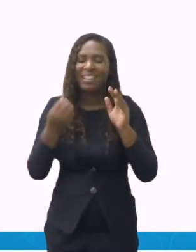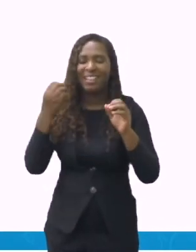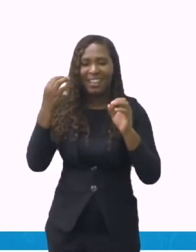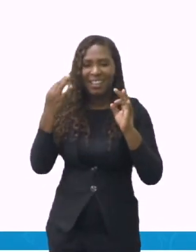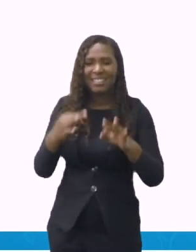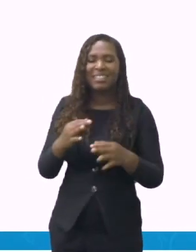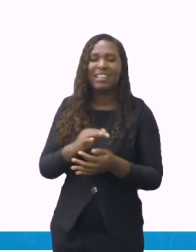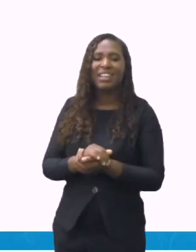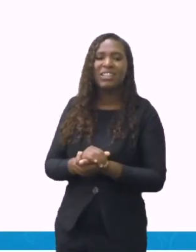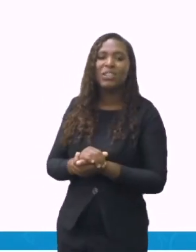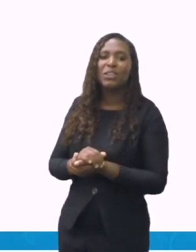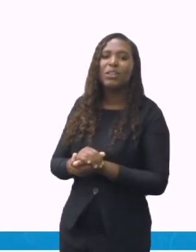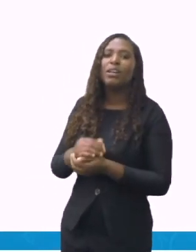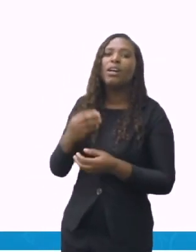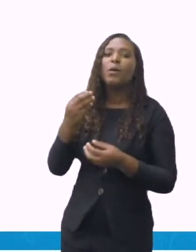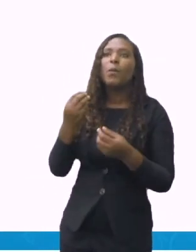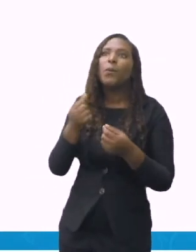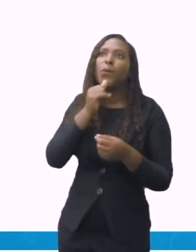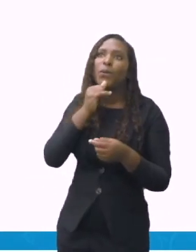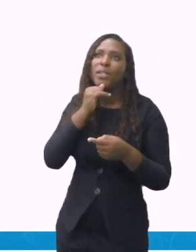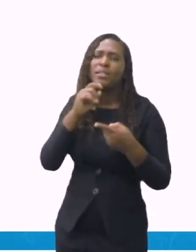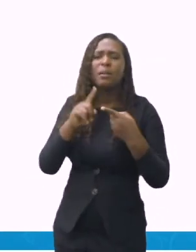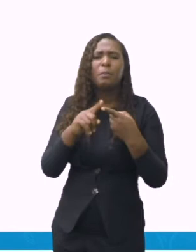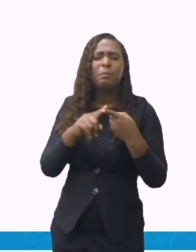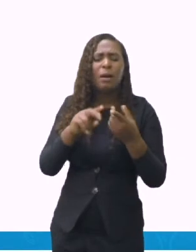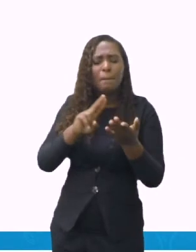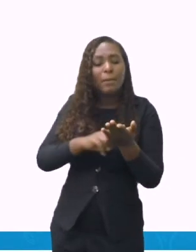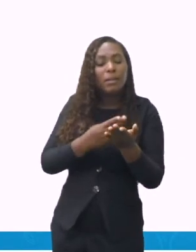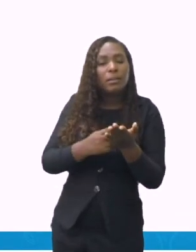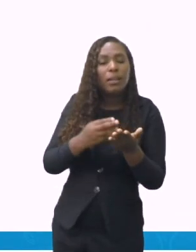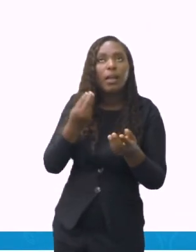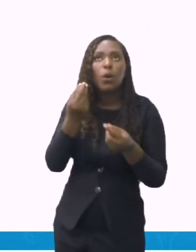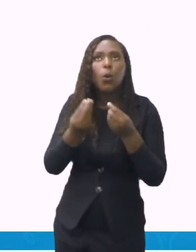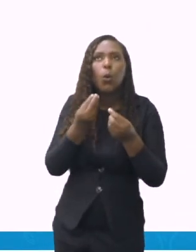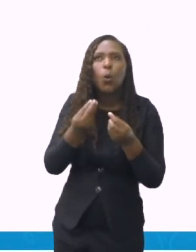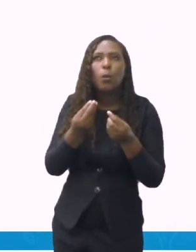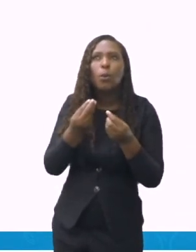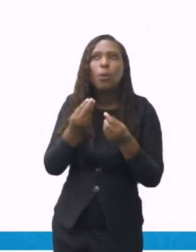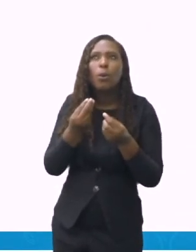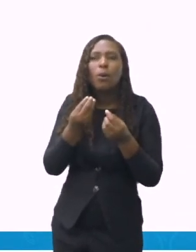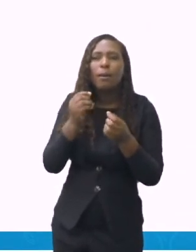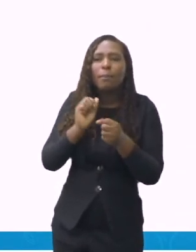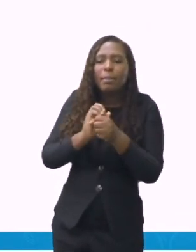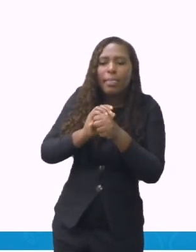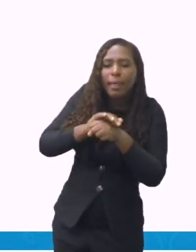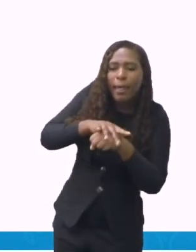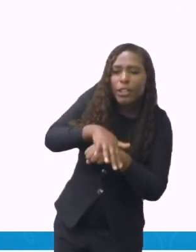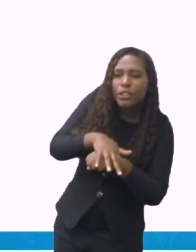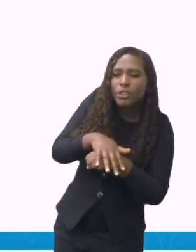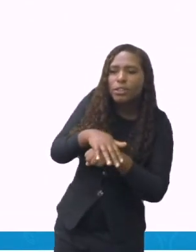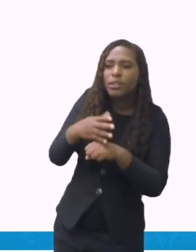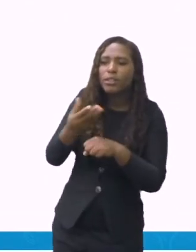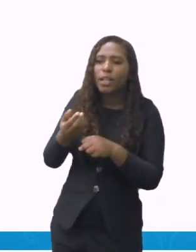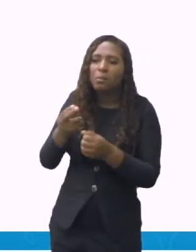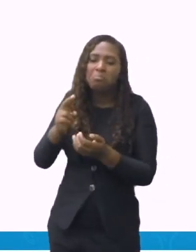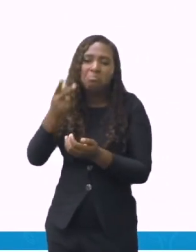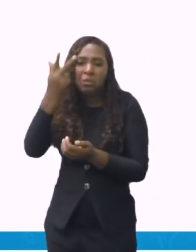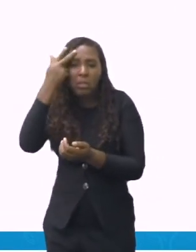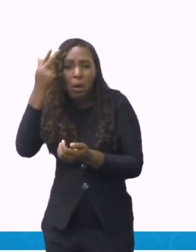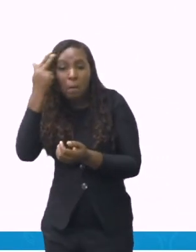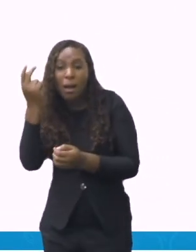manteiga deve estar, como esse leite deve estar. Então, é muito importante detalhar. E o modo de preparo? Então, aqui eu